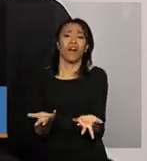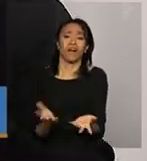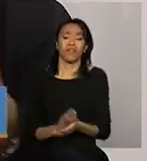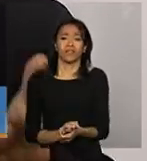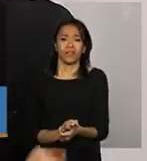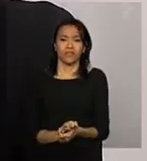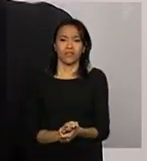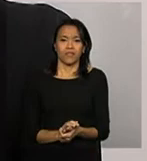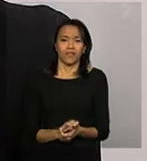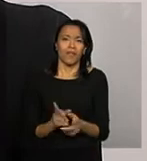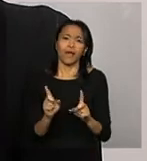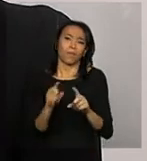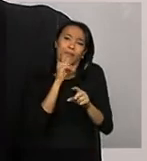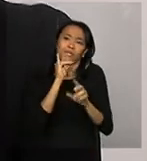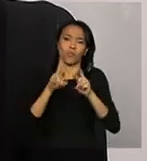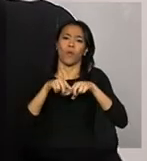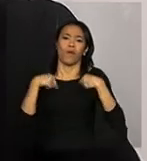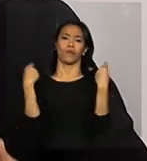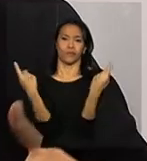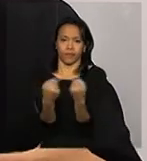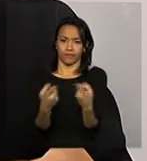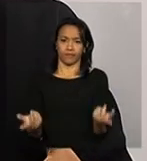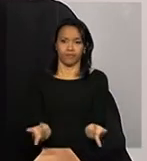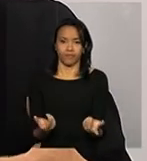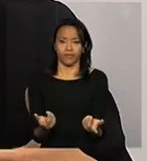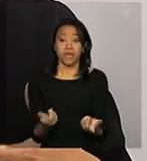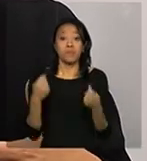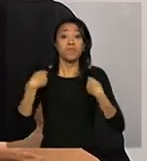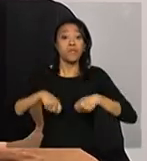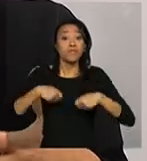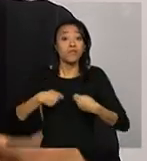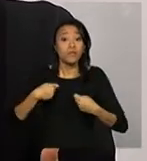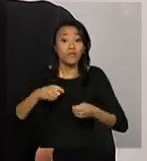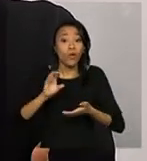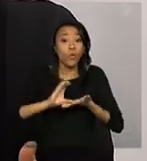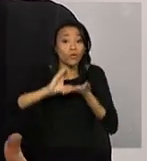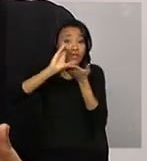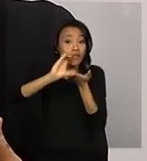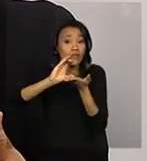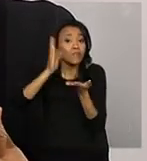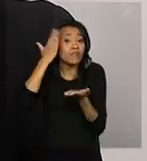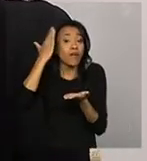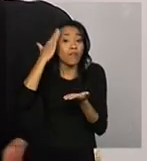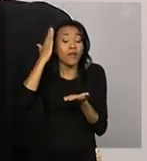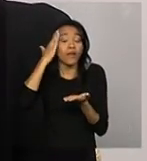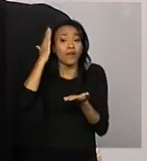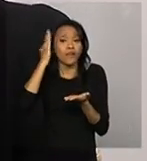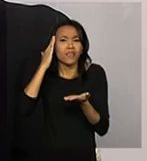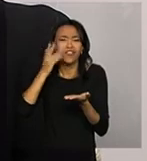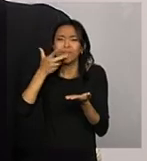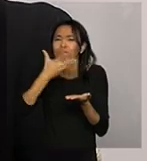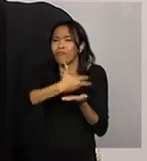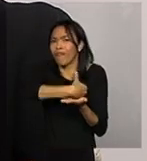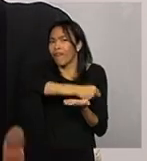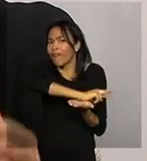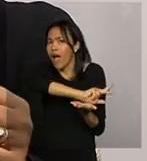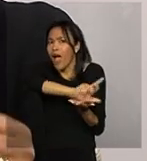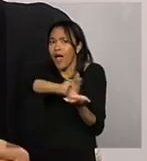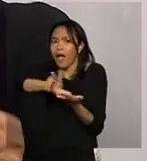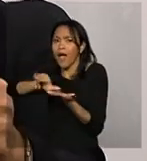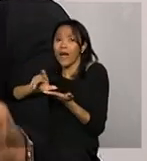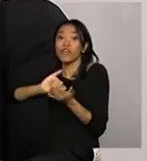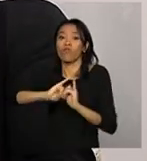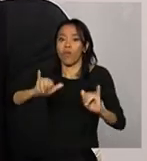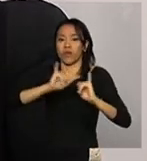numa reunião, por exemplo. Por quê? Porque ele precisa saber de muitas informações. Por exemplo,